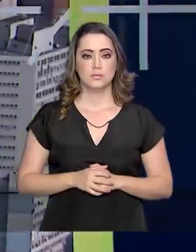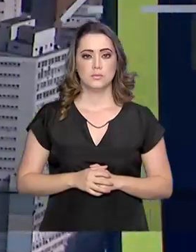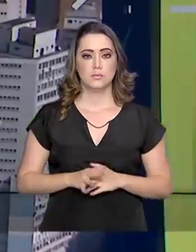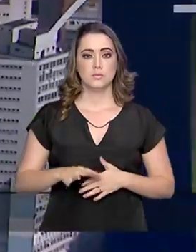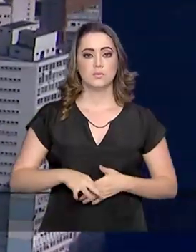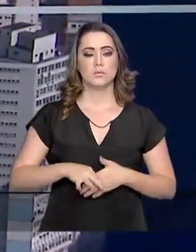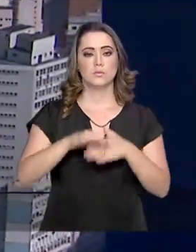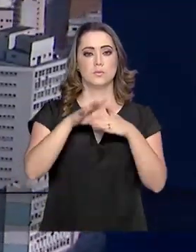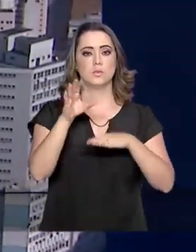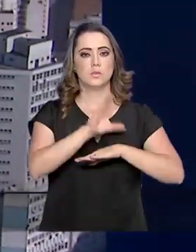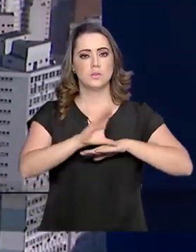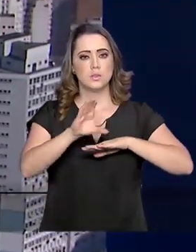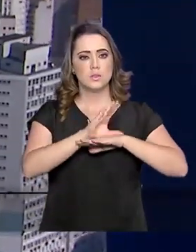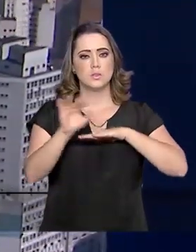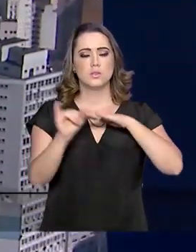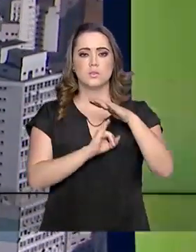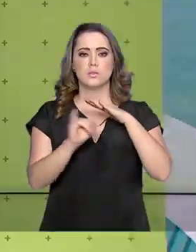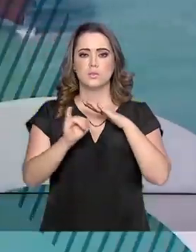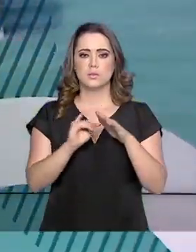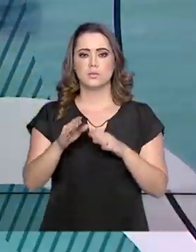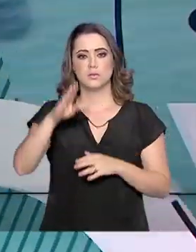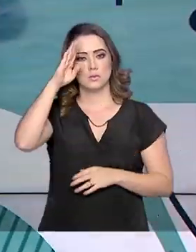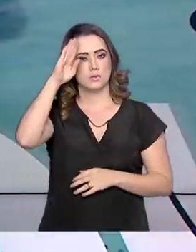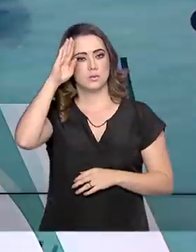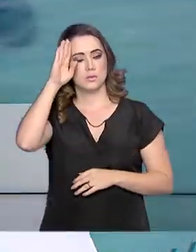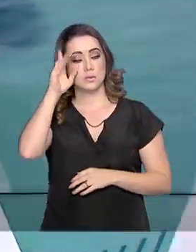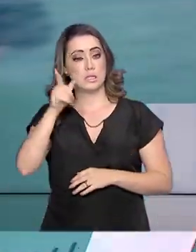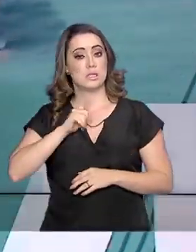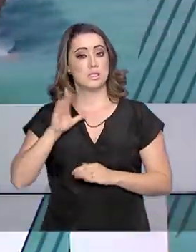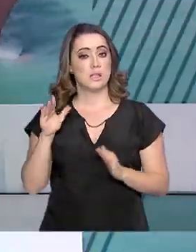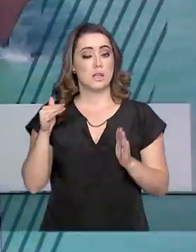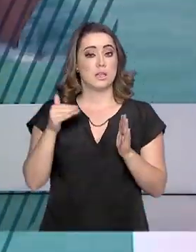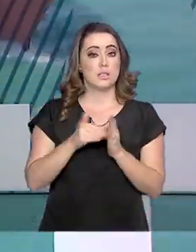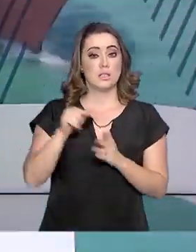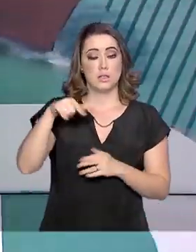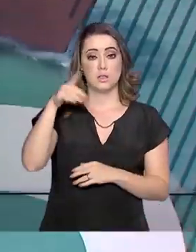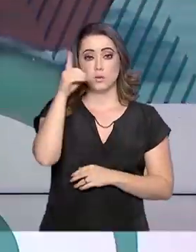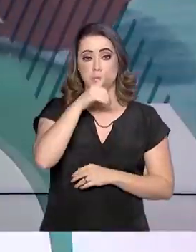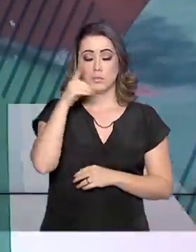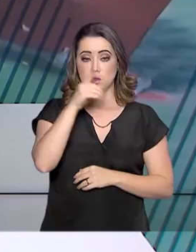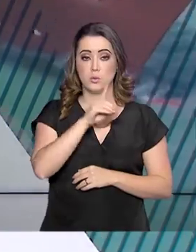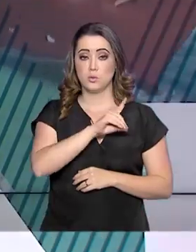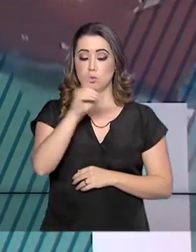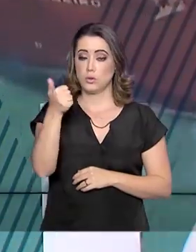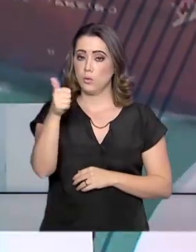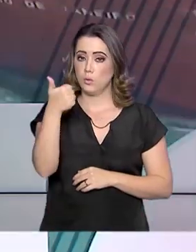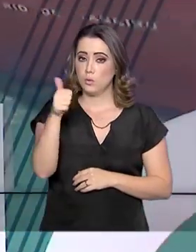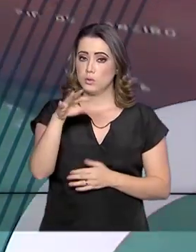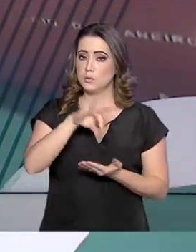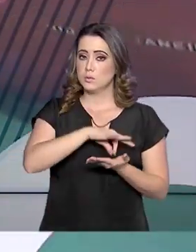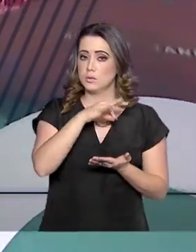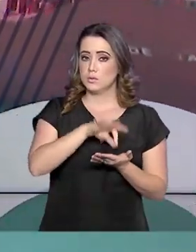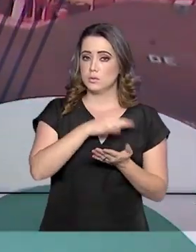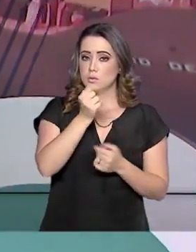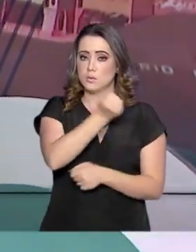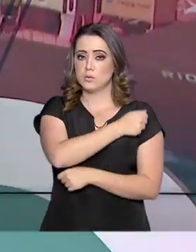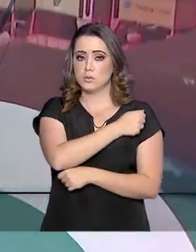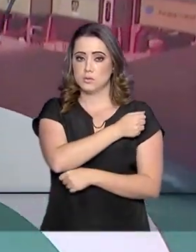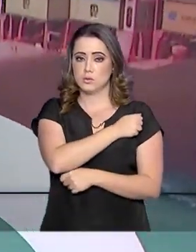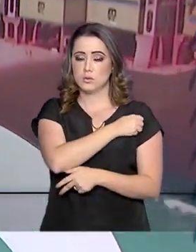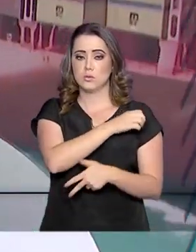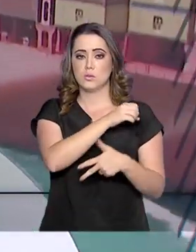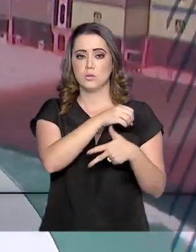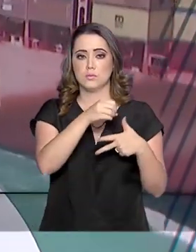Coordenadores de cursos de instituições de ensino superior têm até este domingo, dia 11, para inscrever os alunos no Exame Nacional de